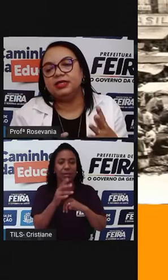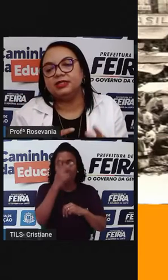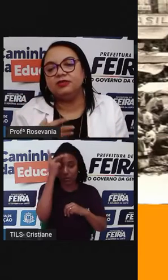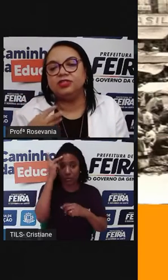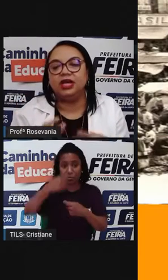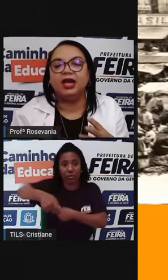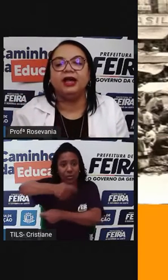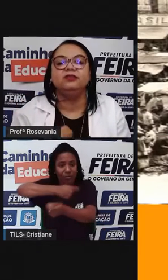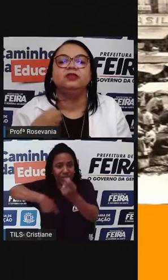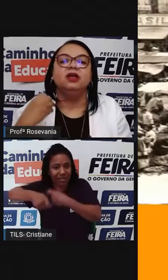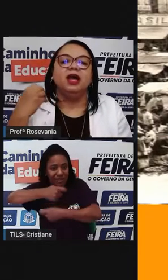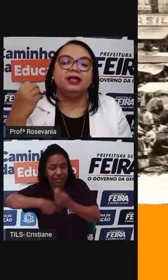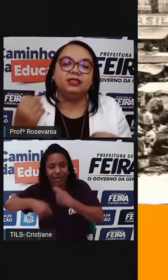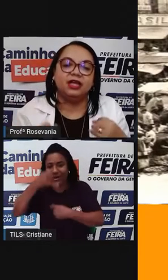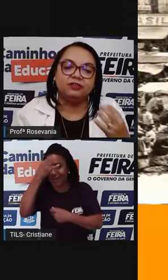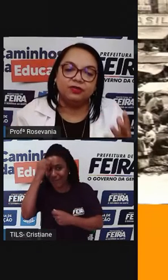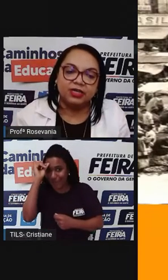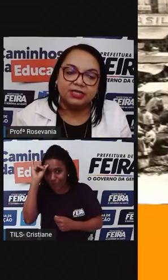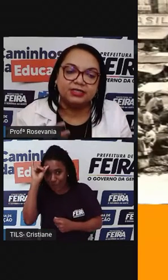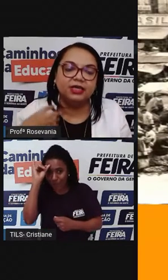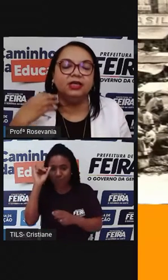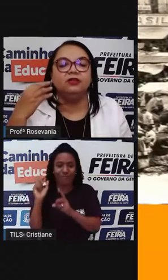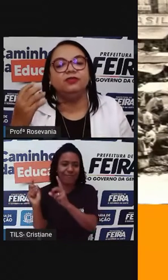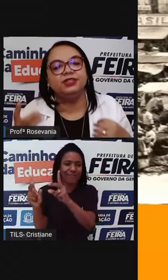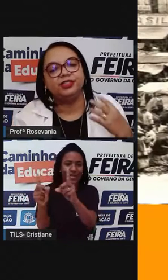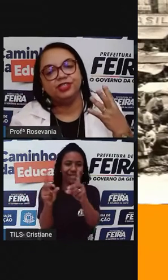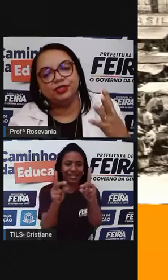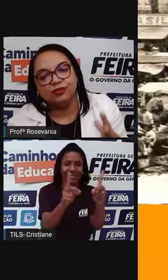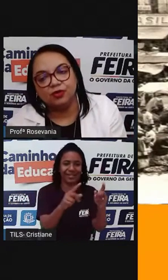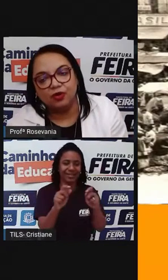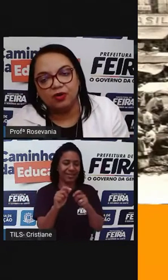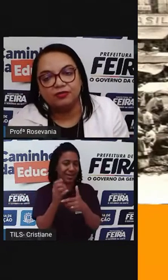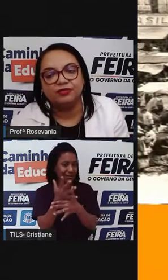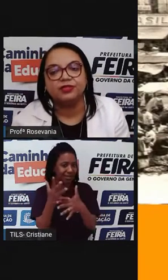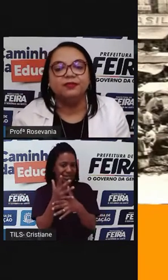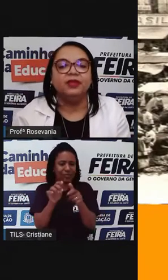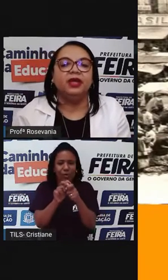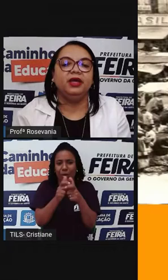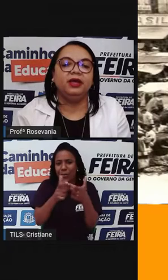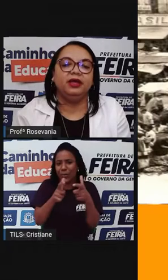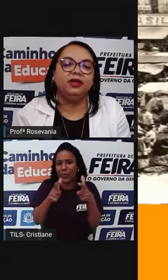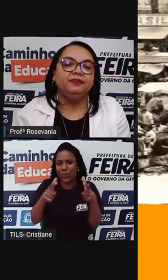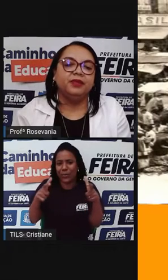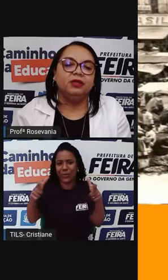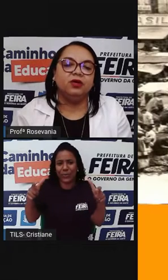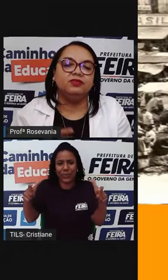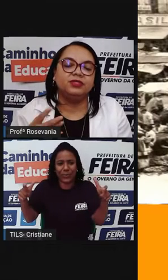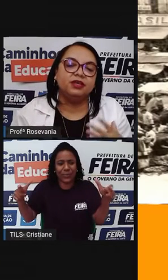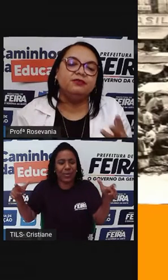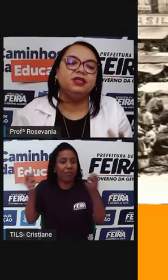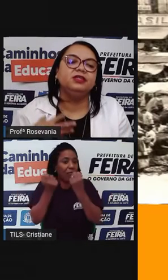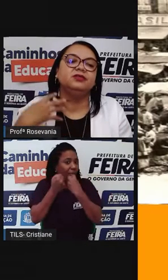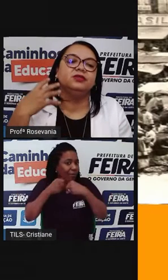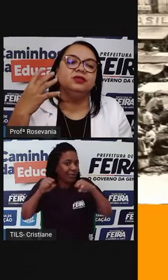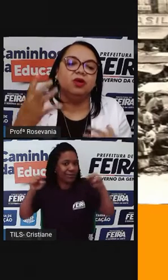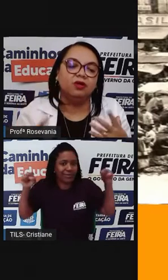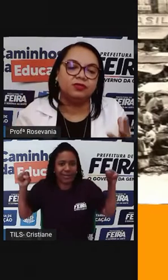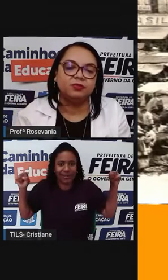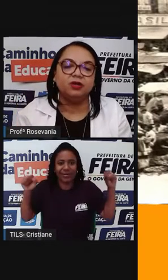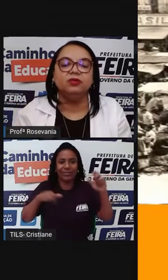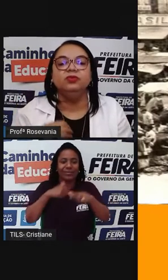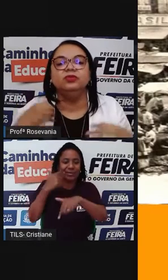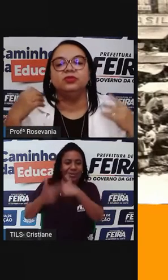comercialização de gados, a cidade foi crescendo, foi exigindo novos, novos serviços,